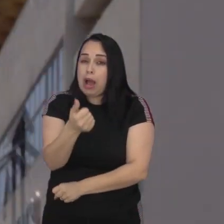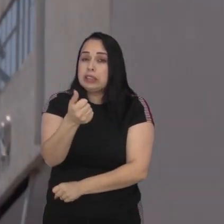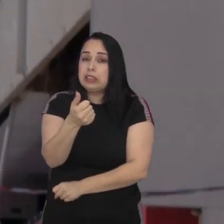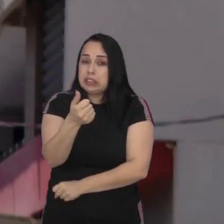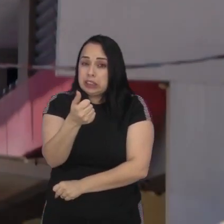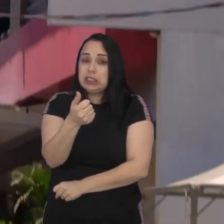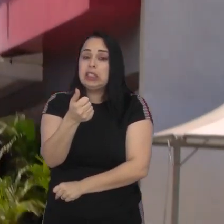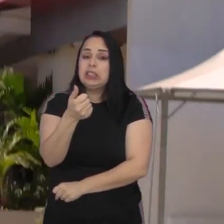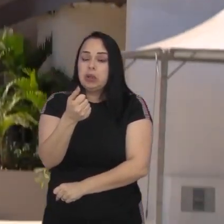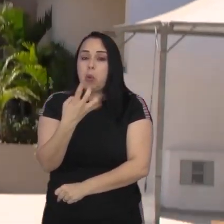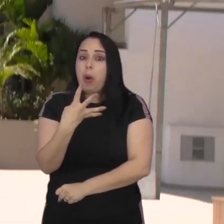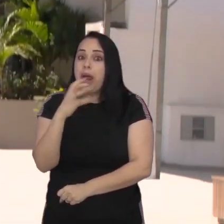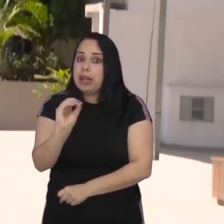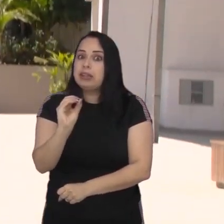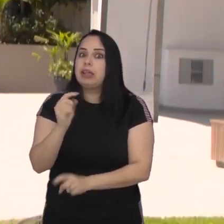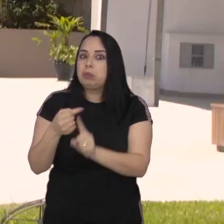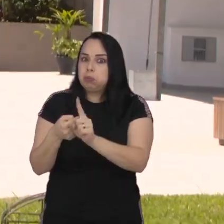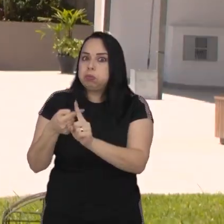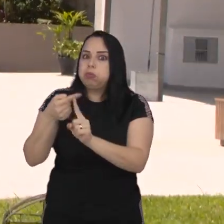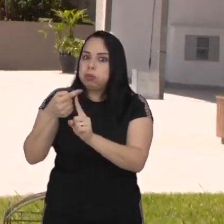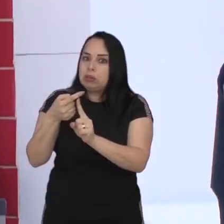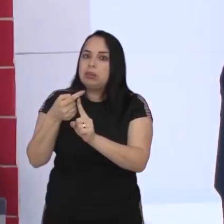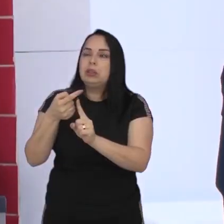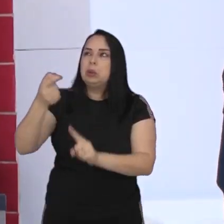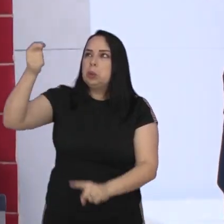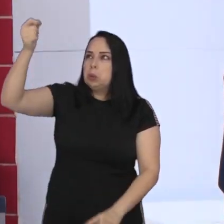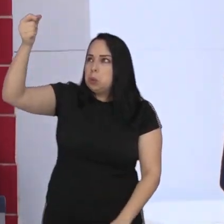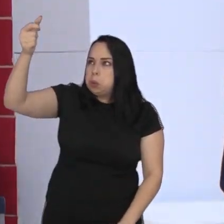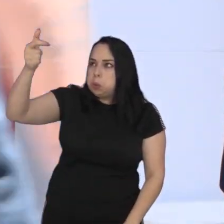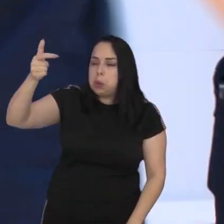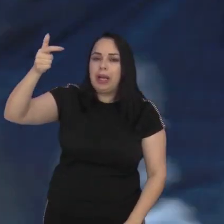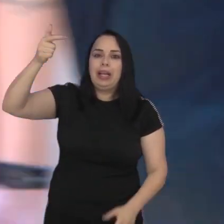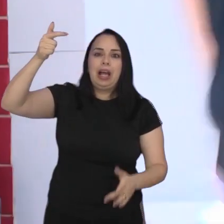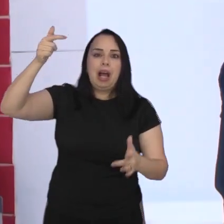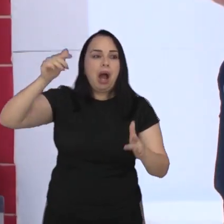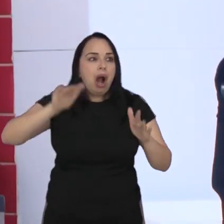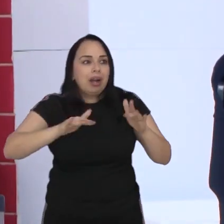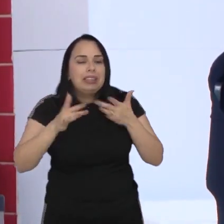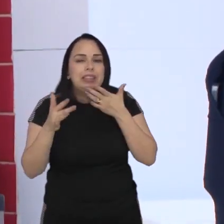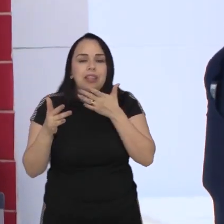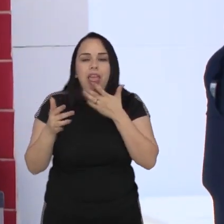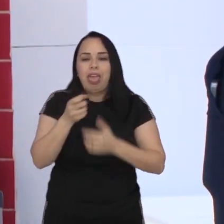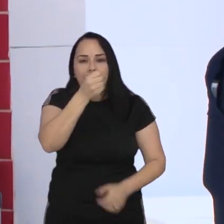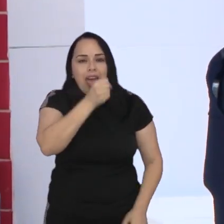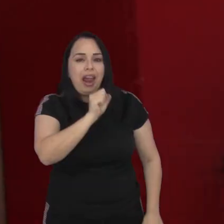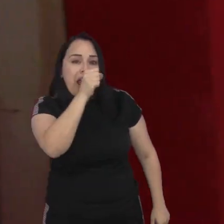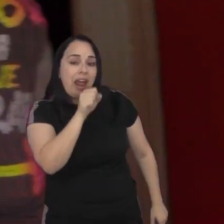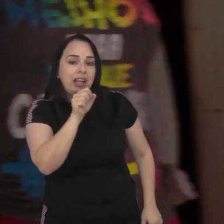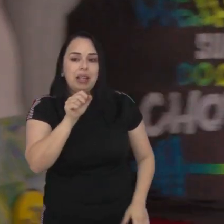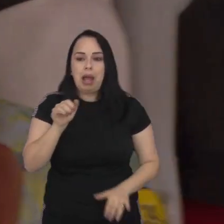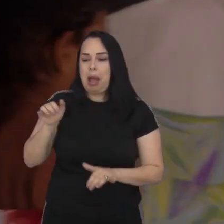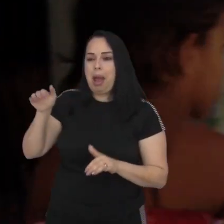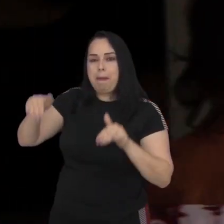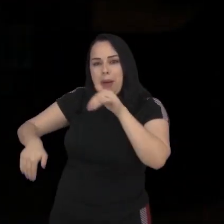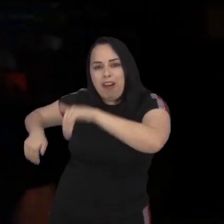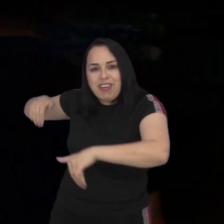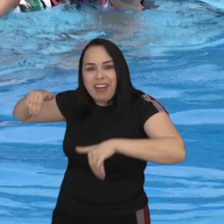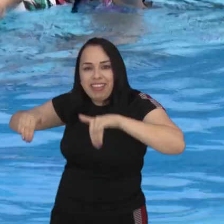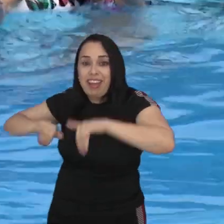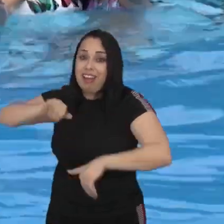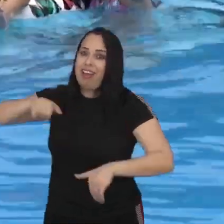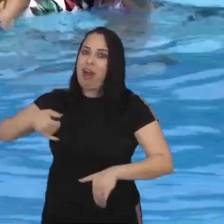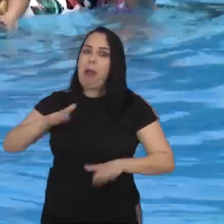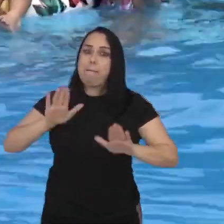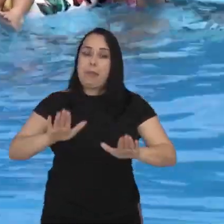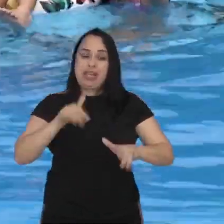chegou perto de registrar 40 graus E claro o sol pode ser delicioso para tomar um sorvete